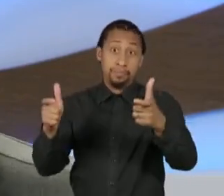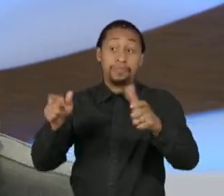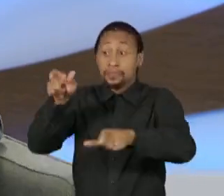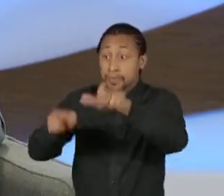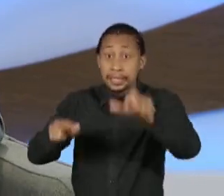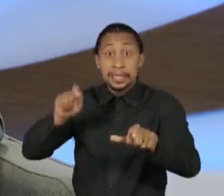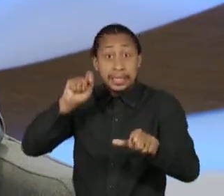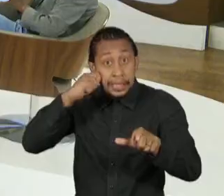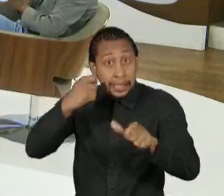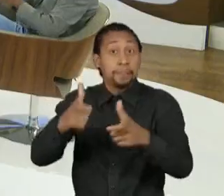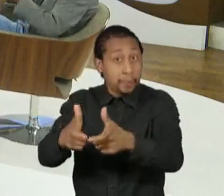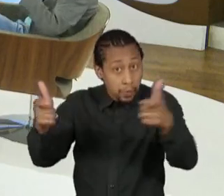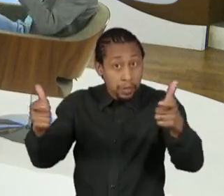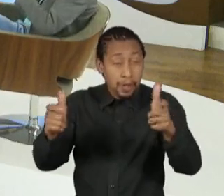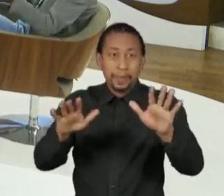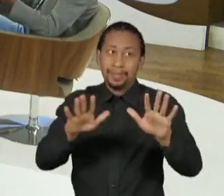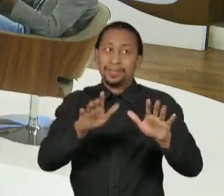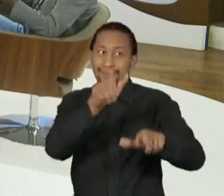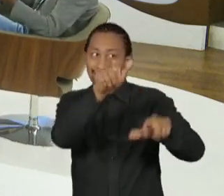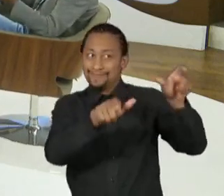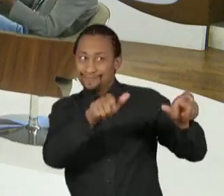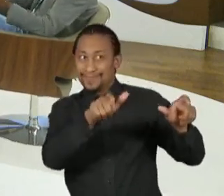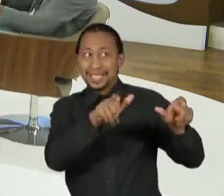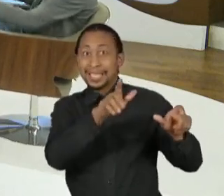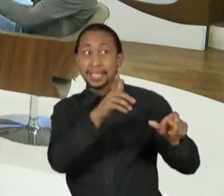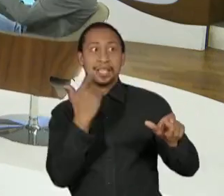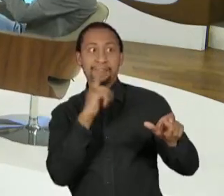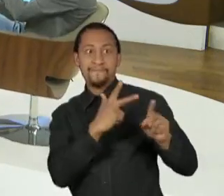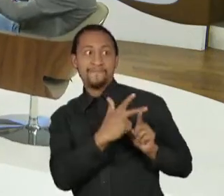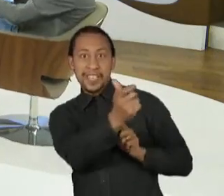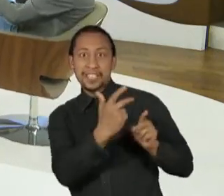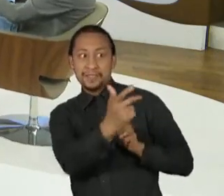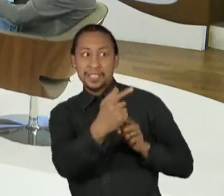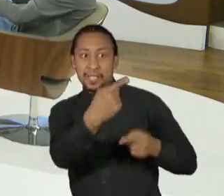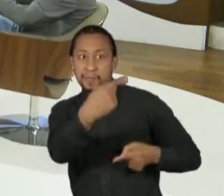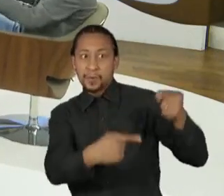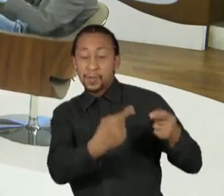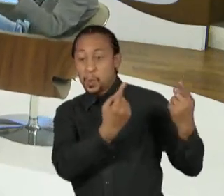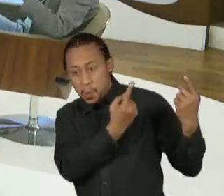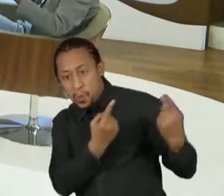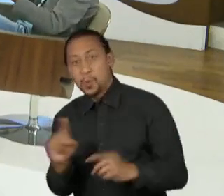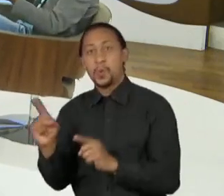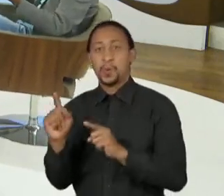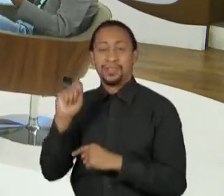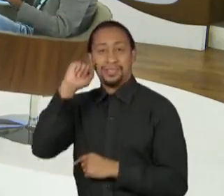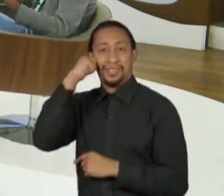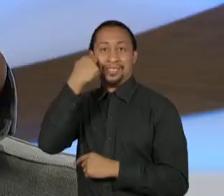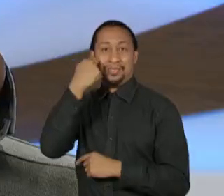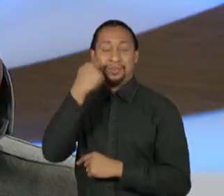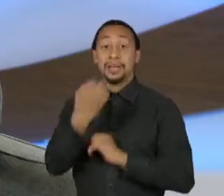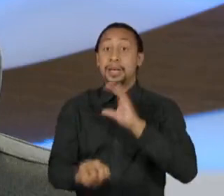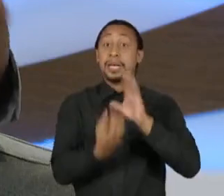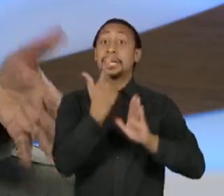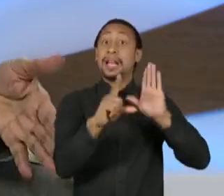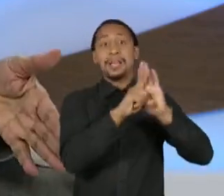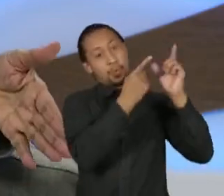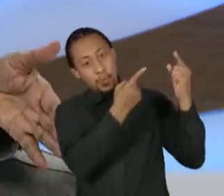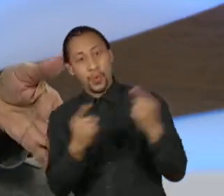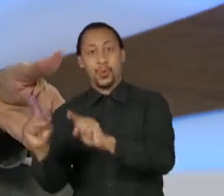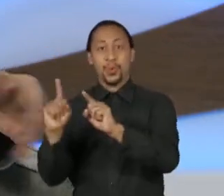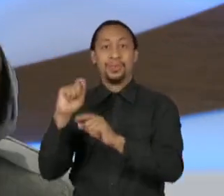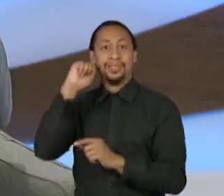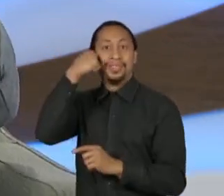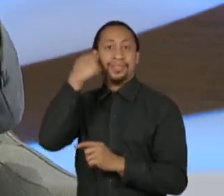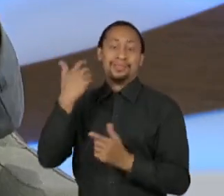não gostam de nós, agem contra nós, constroem leis que vão contra os nossos interesses, eu